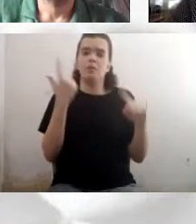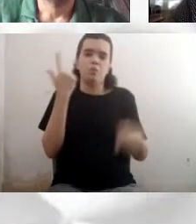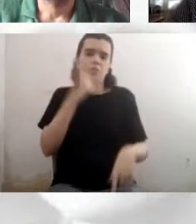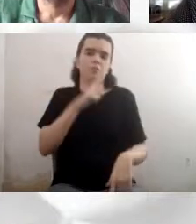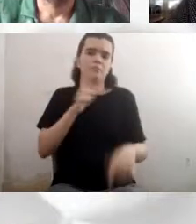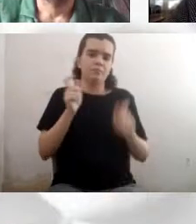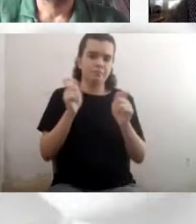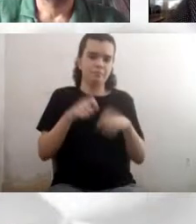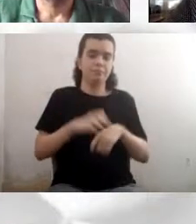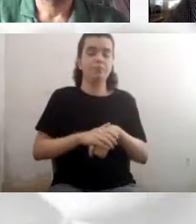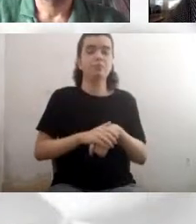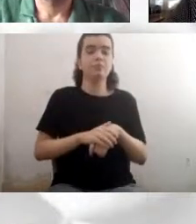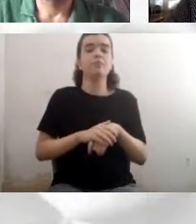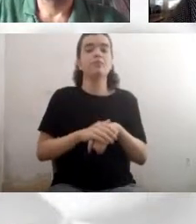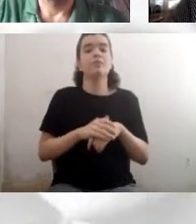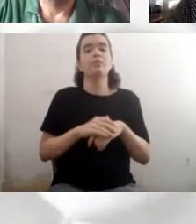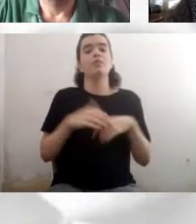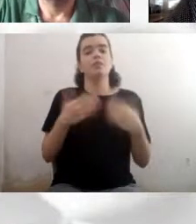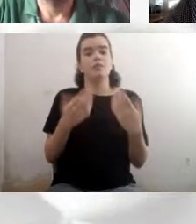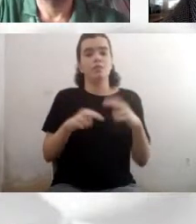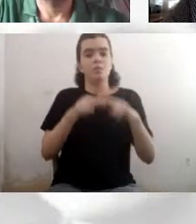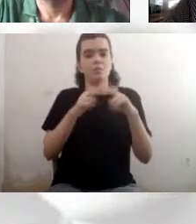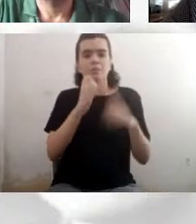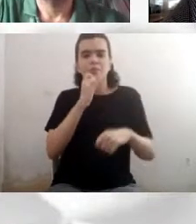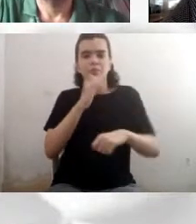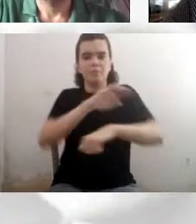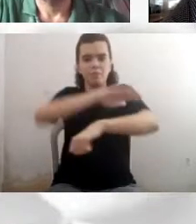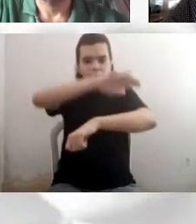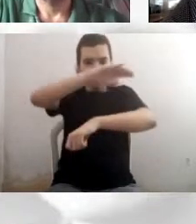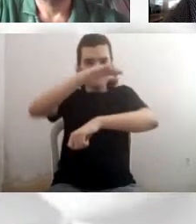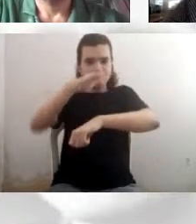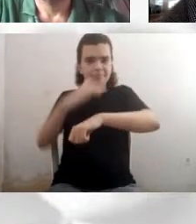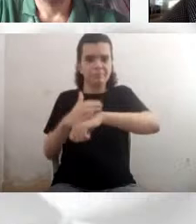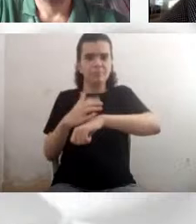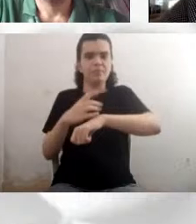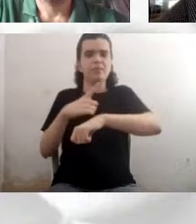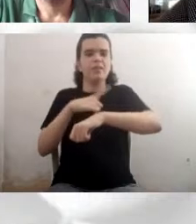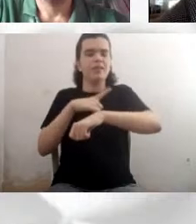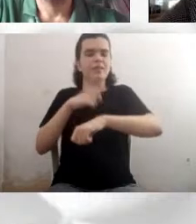montanhas para ter menos atmosfera interferindo nos dados.